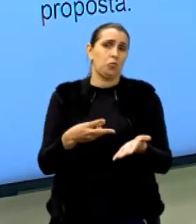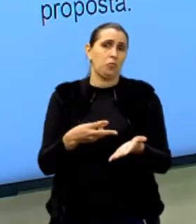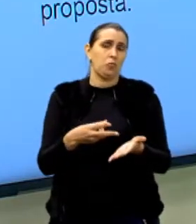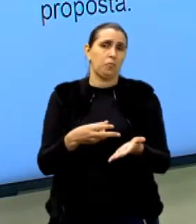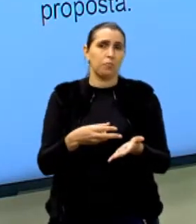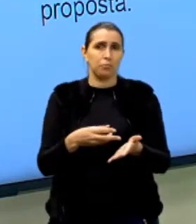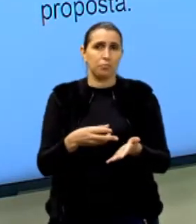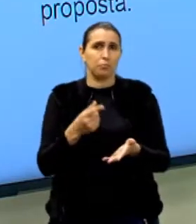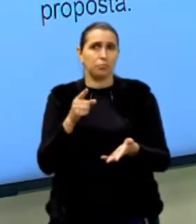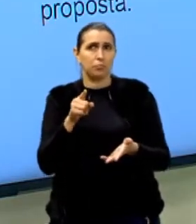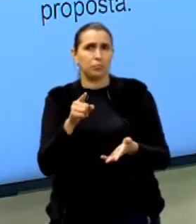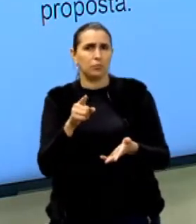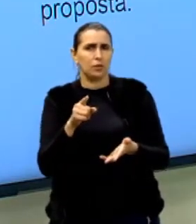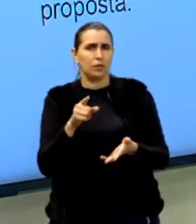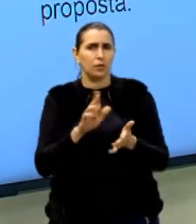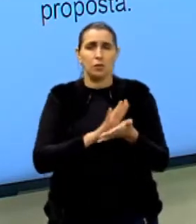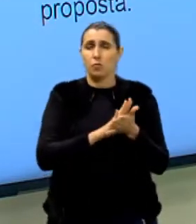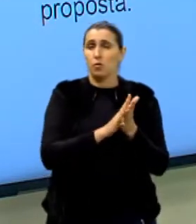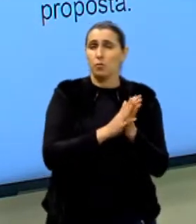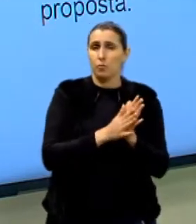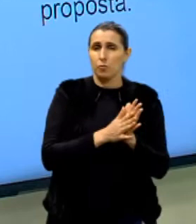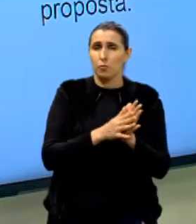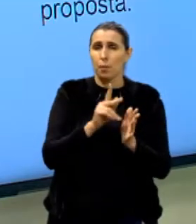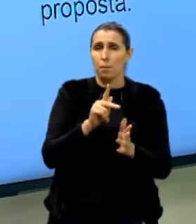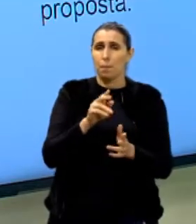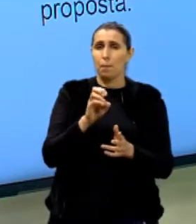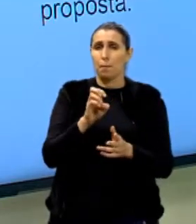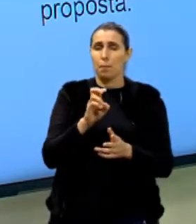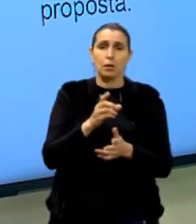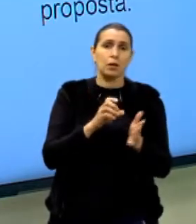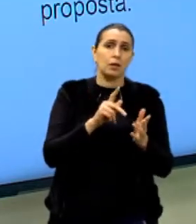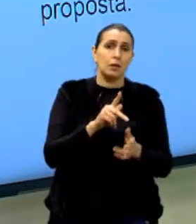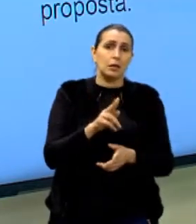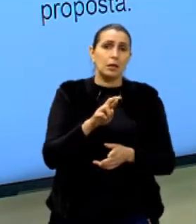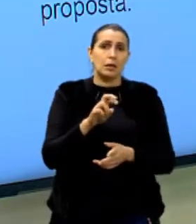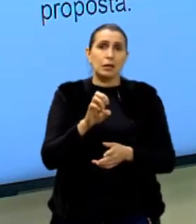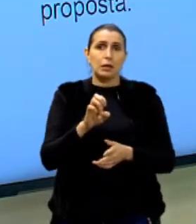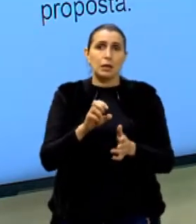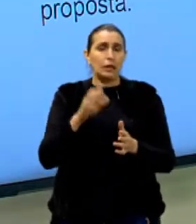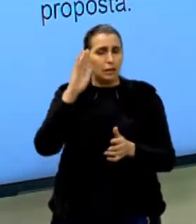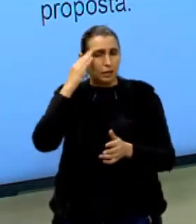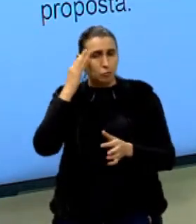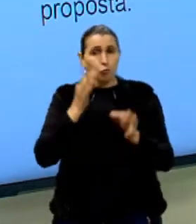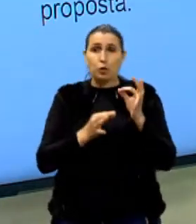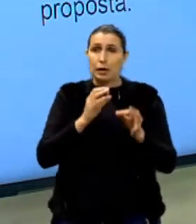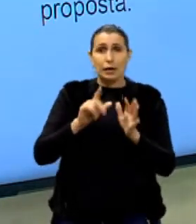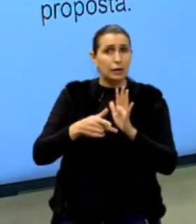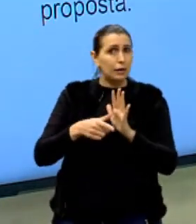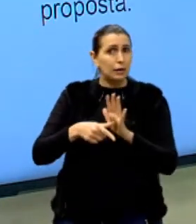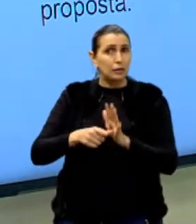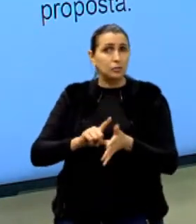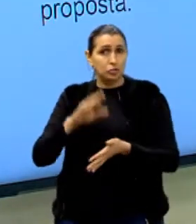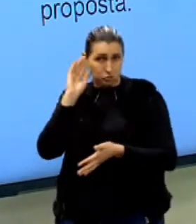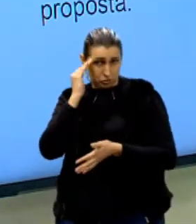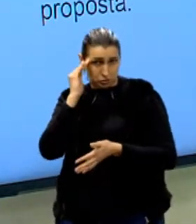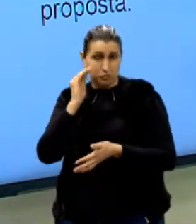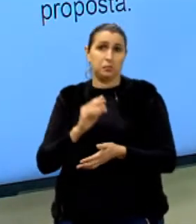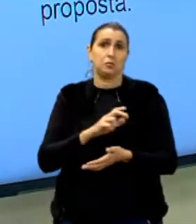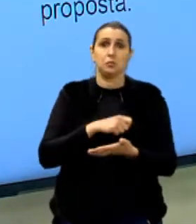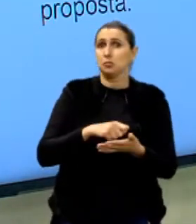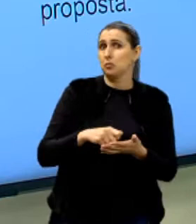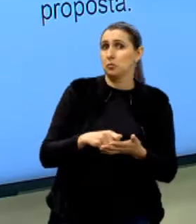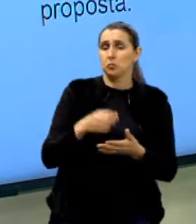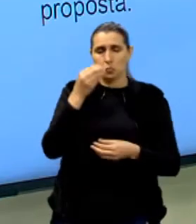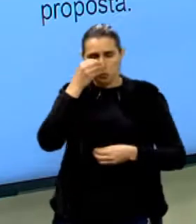tu pré-supor alguma coisa antes de tu entender. Então é isso. Ah, e se eu escrevesse só